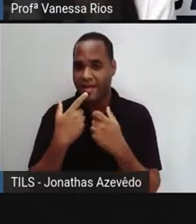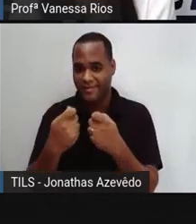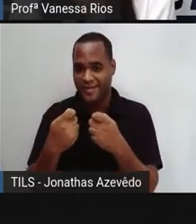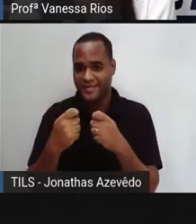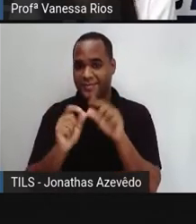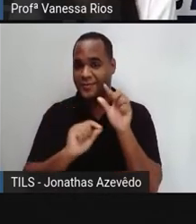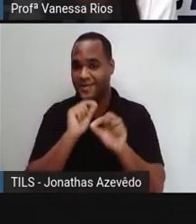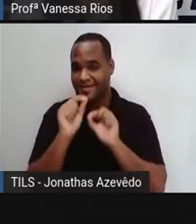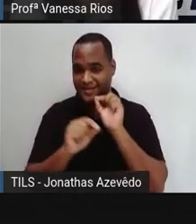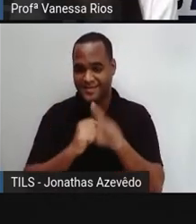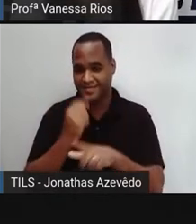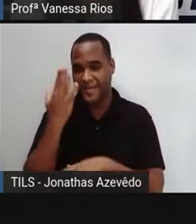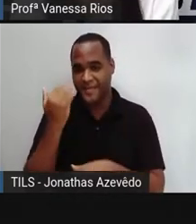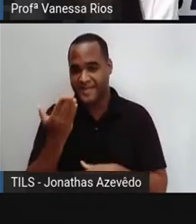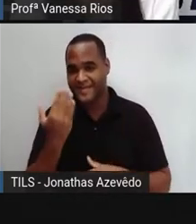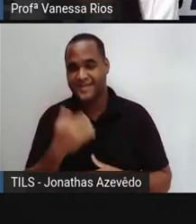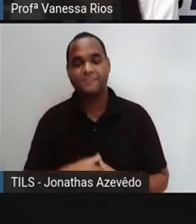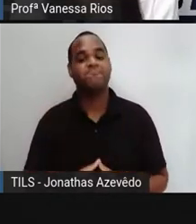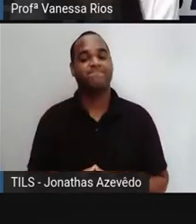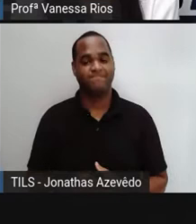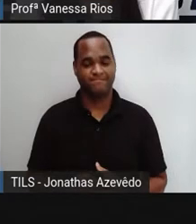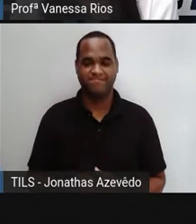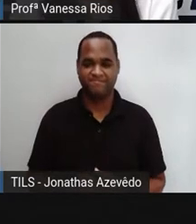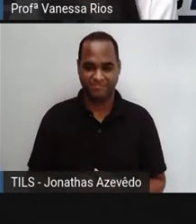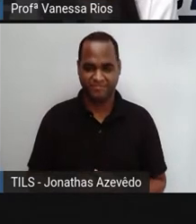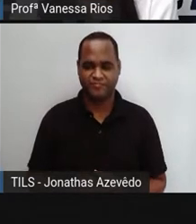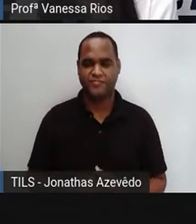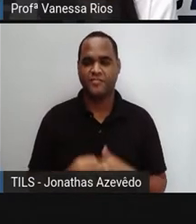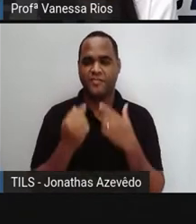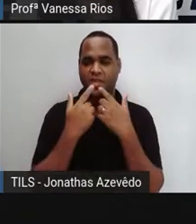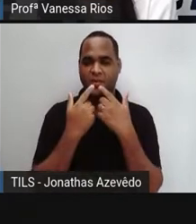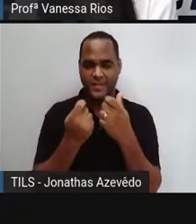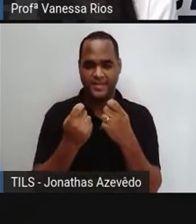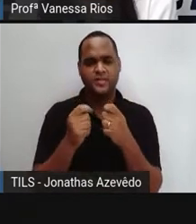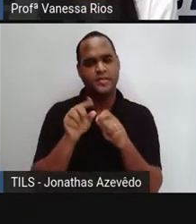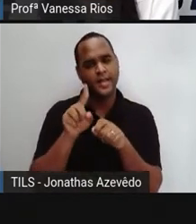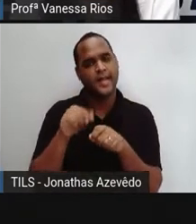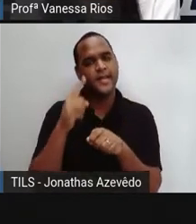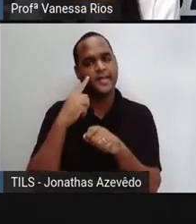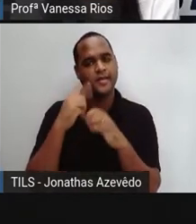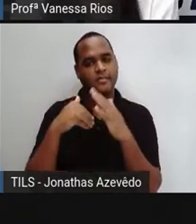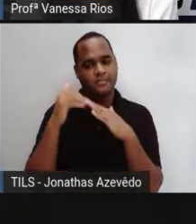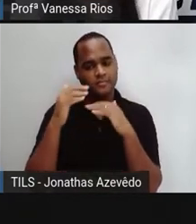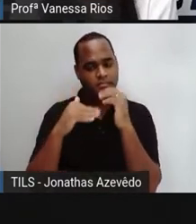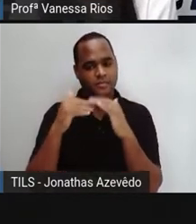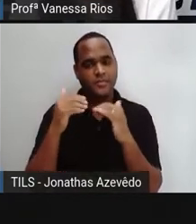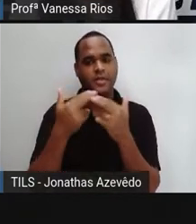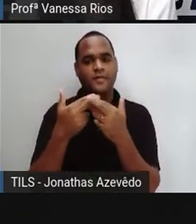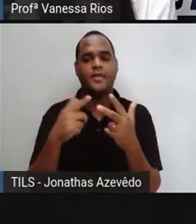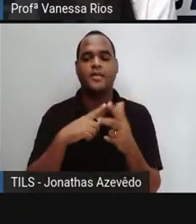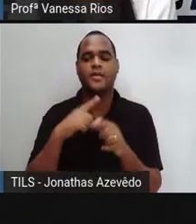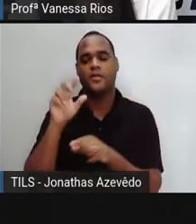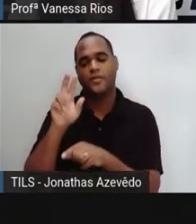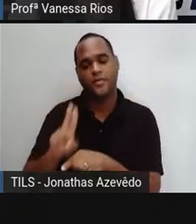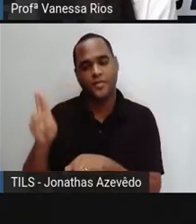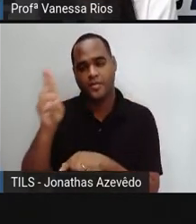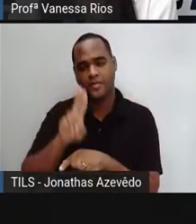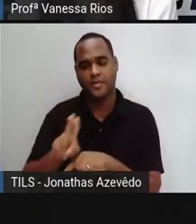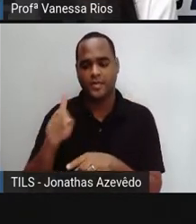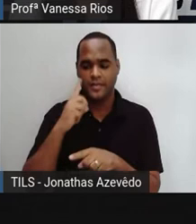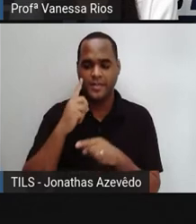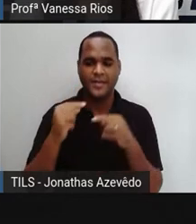definição para linguagem. Então a linguagem, ela é o mecanismo que utilizamos para